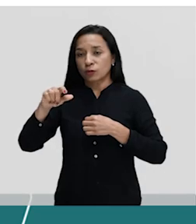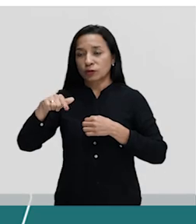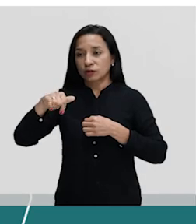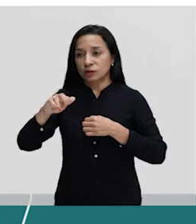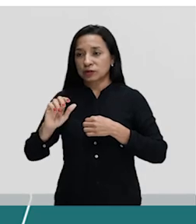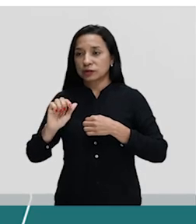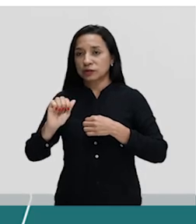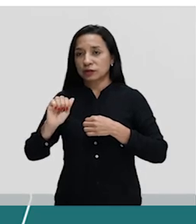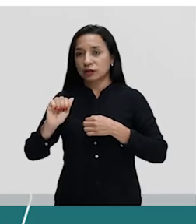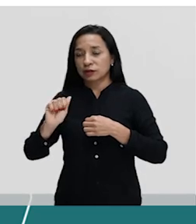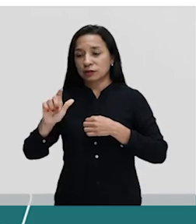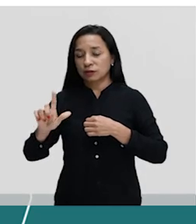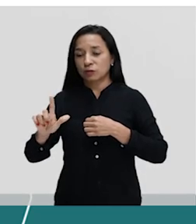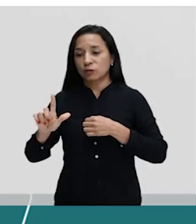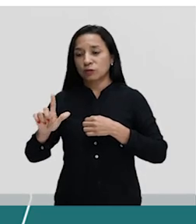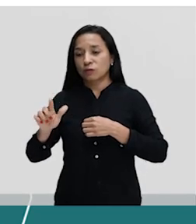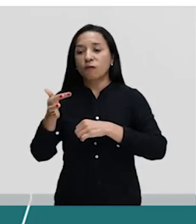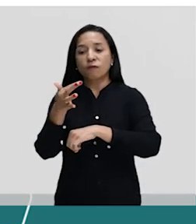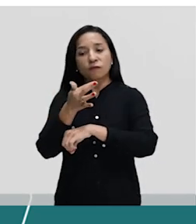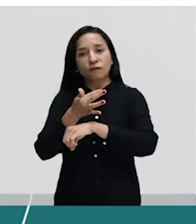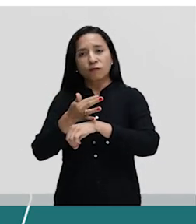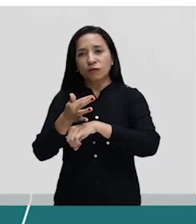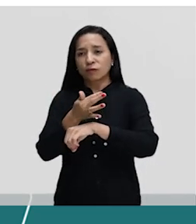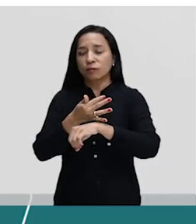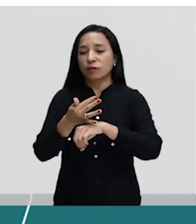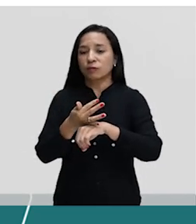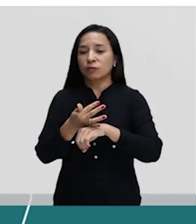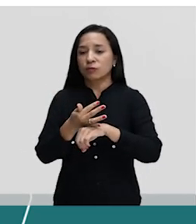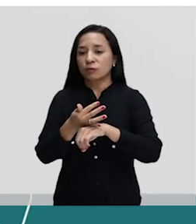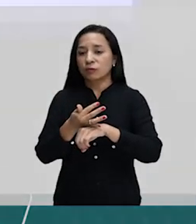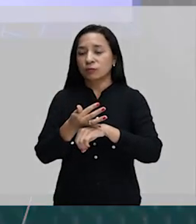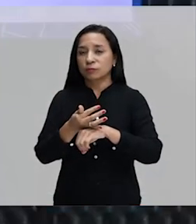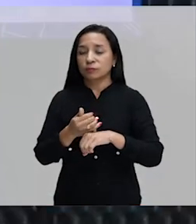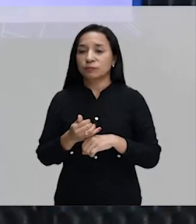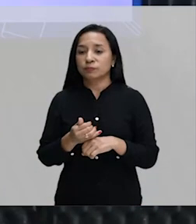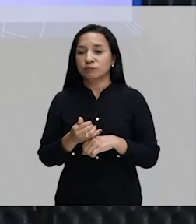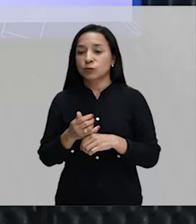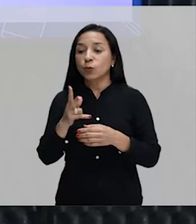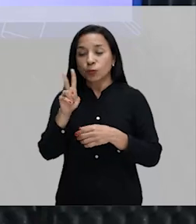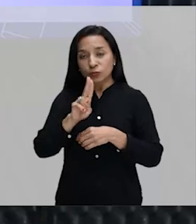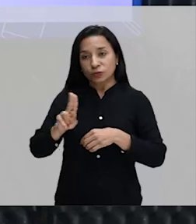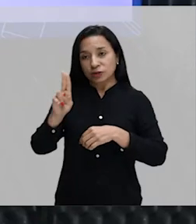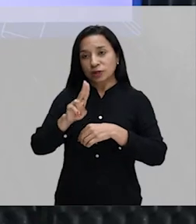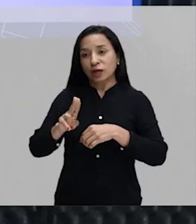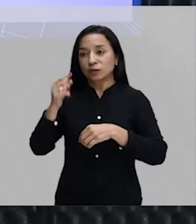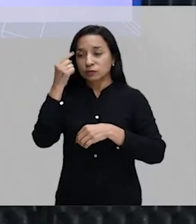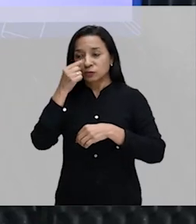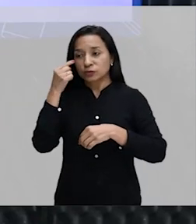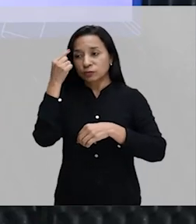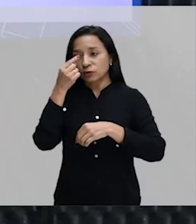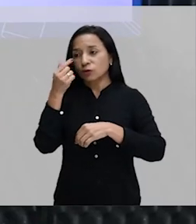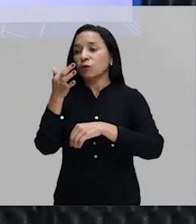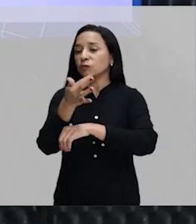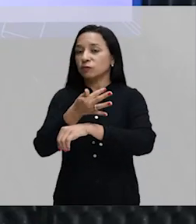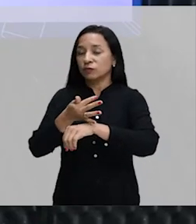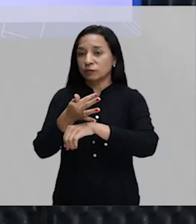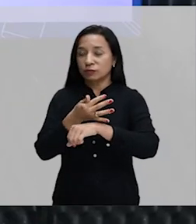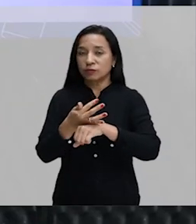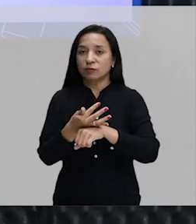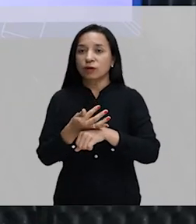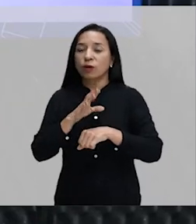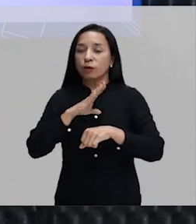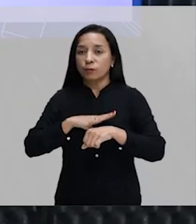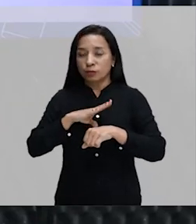jurídicas e também na linguagem formal do espanhol. Vocês sabem que, assim como o português, a gente tem